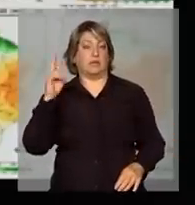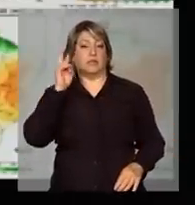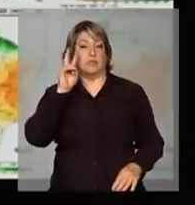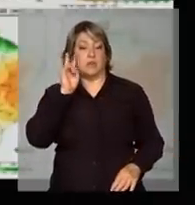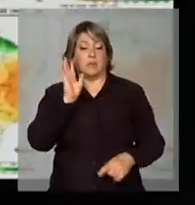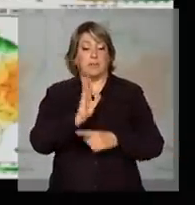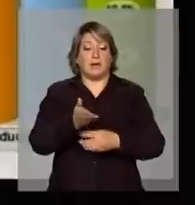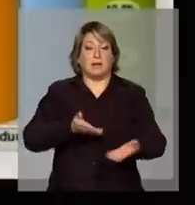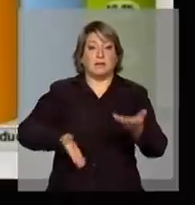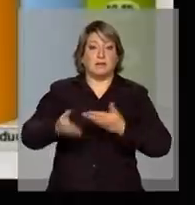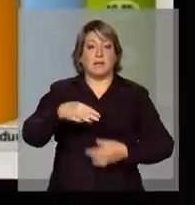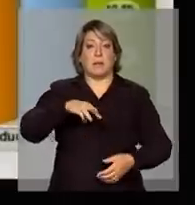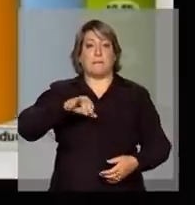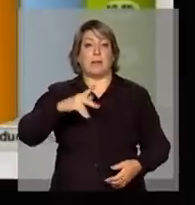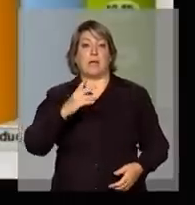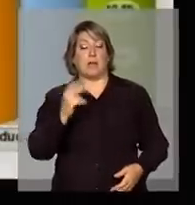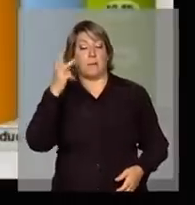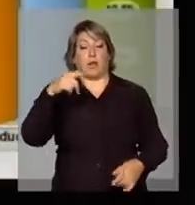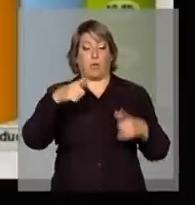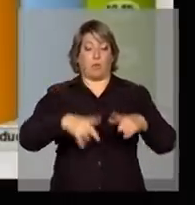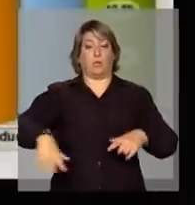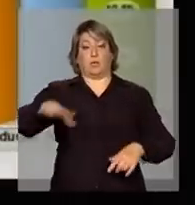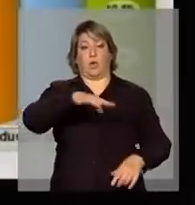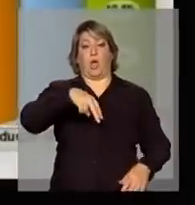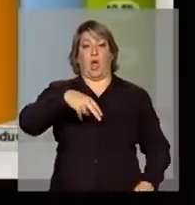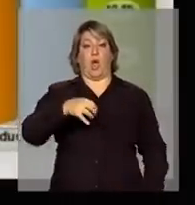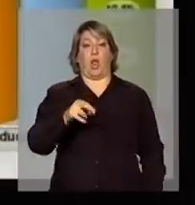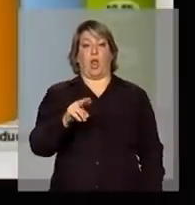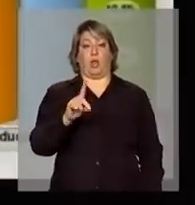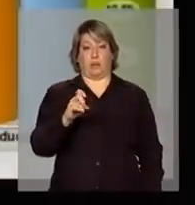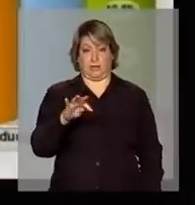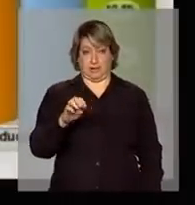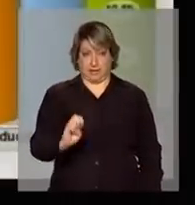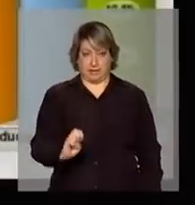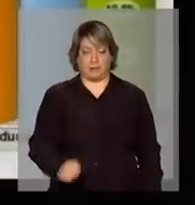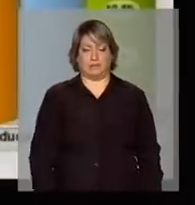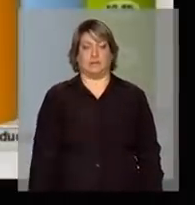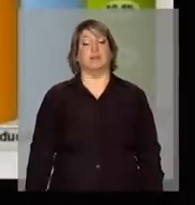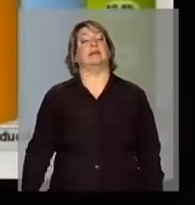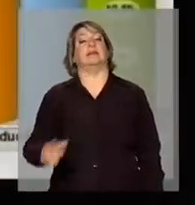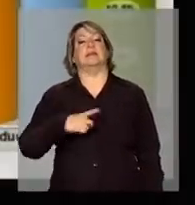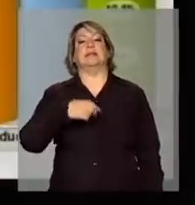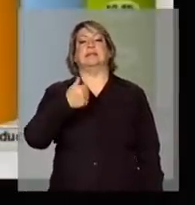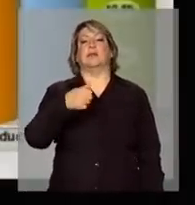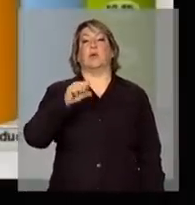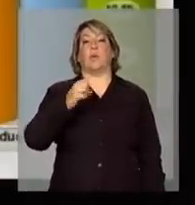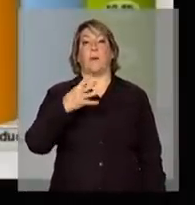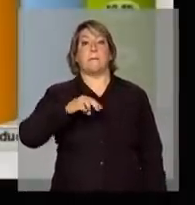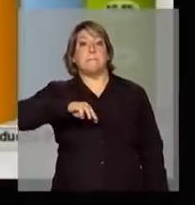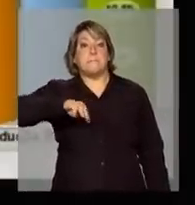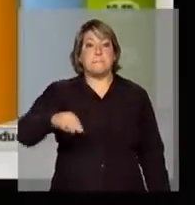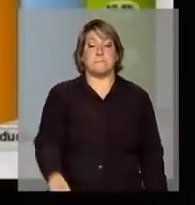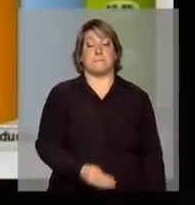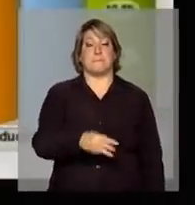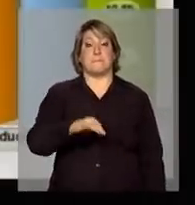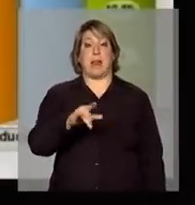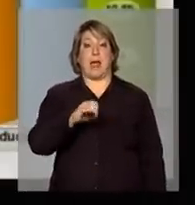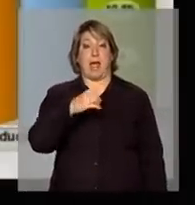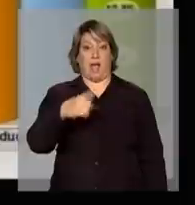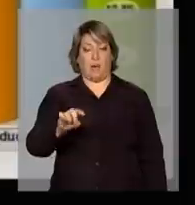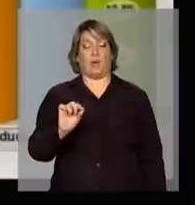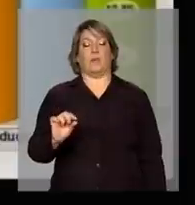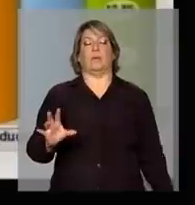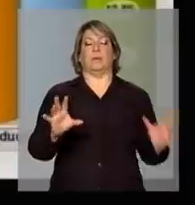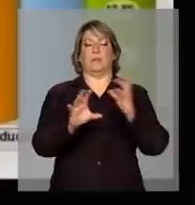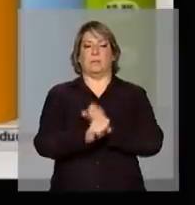milho para o Nordeste. Nós estamos aí, 184 milhões, nós melhoramos um pouquinho